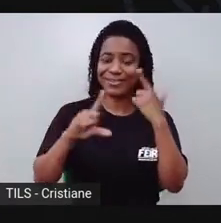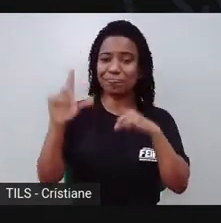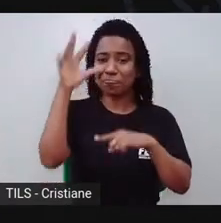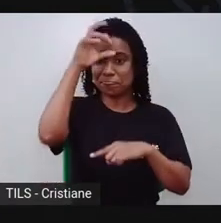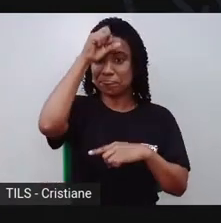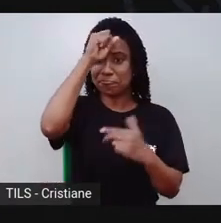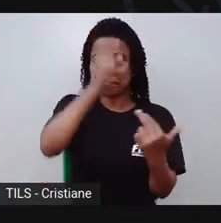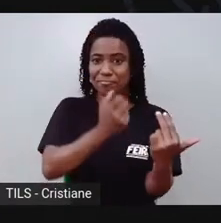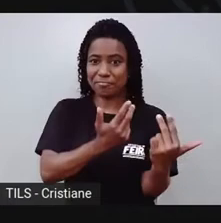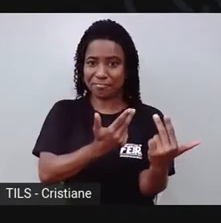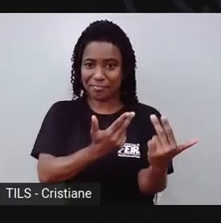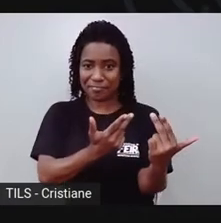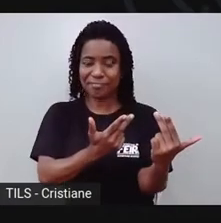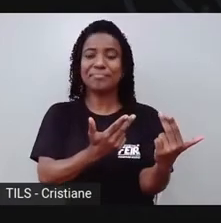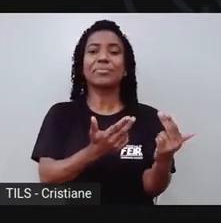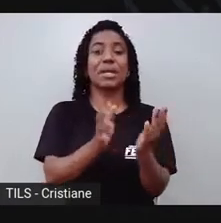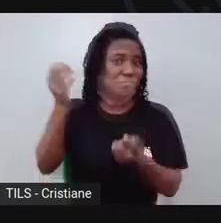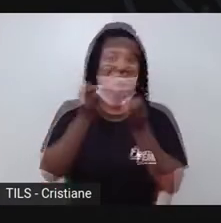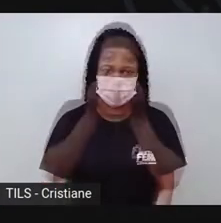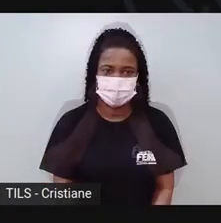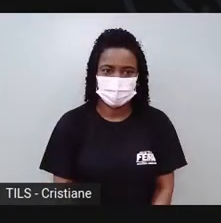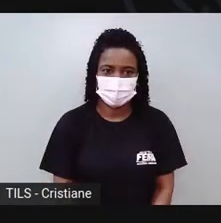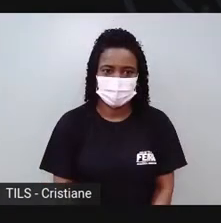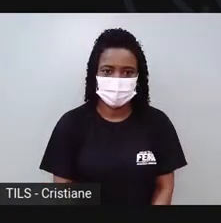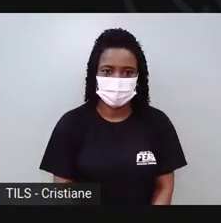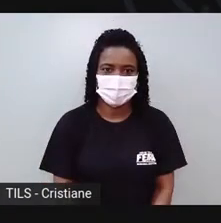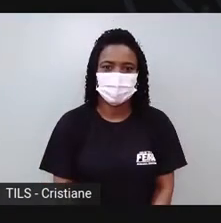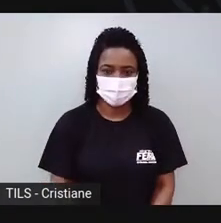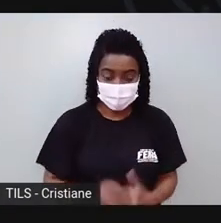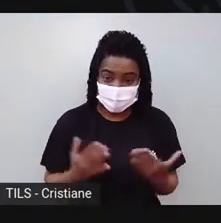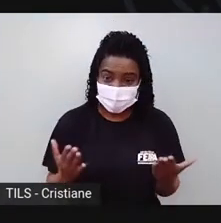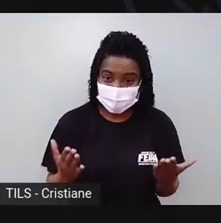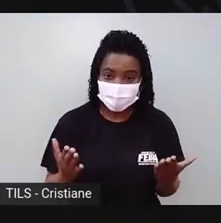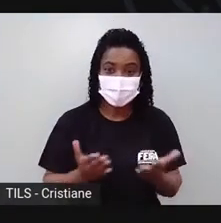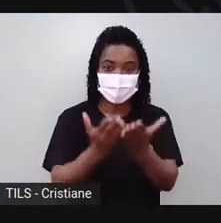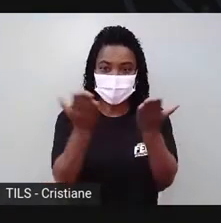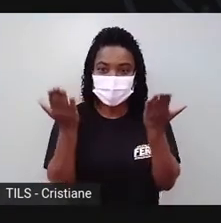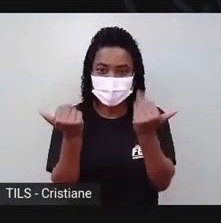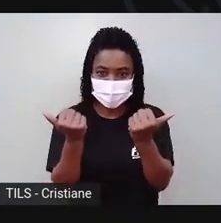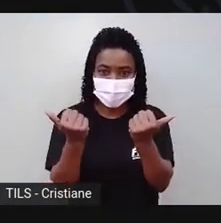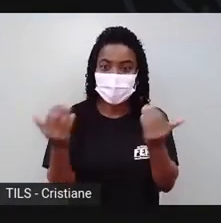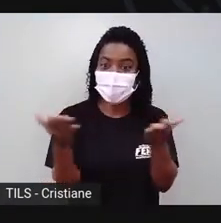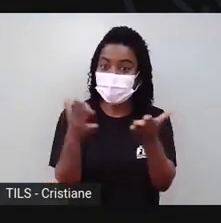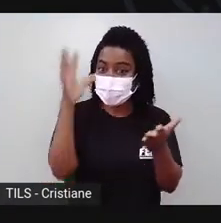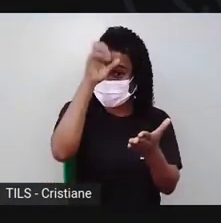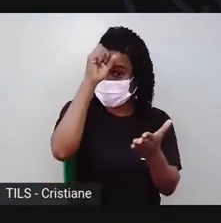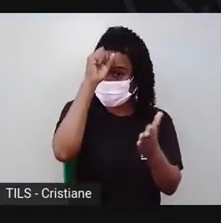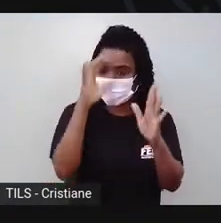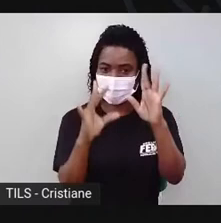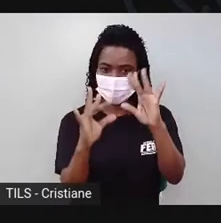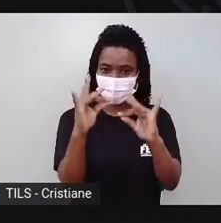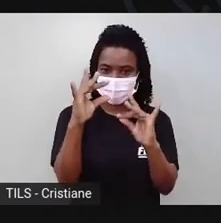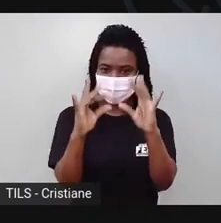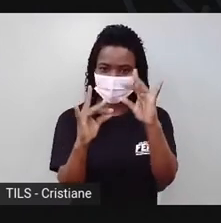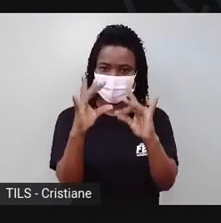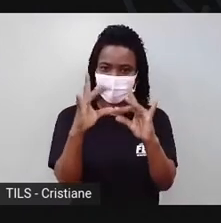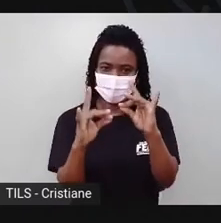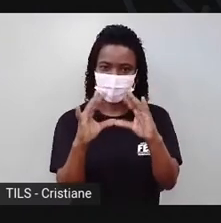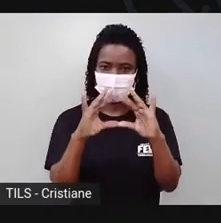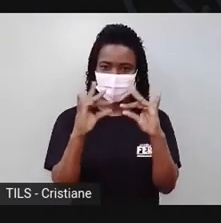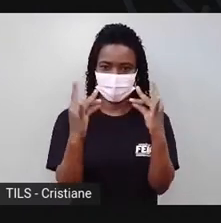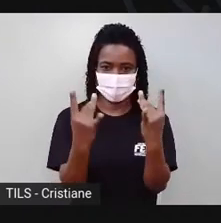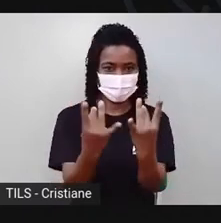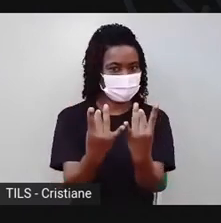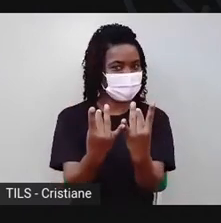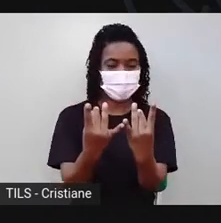Sempre esteve em evidência. Olá, galerinha. Mexer com a argila. Ainda bem que a gente não precisa ir lá no